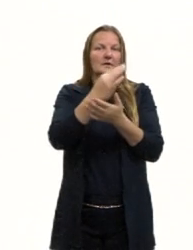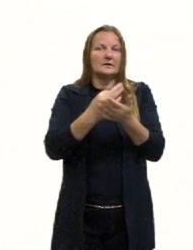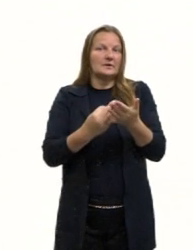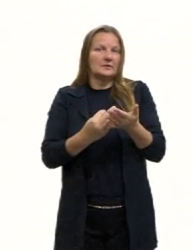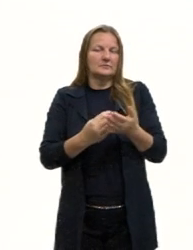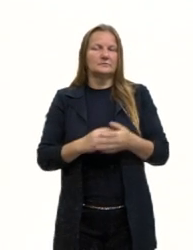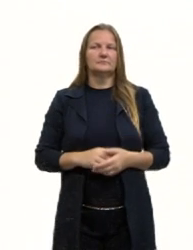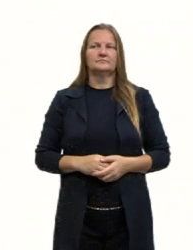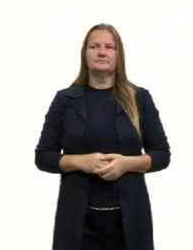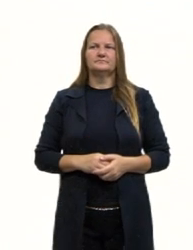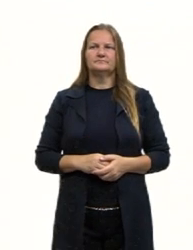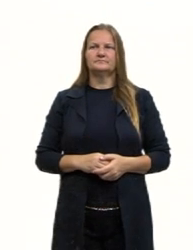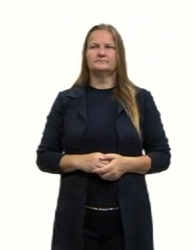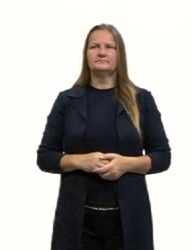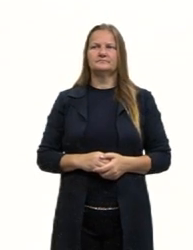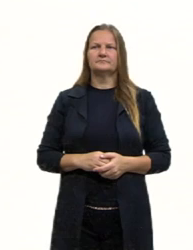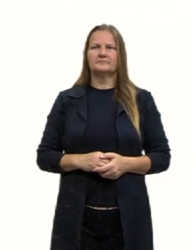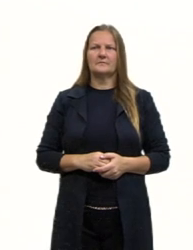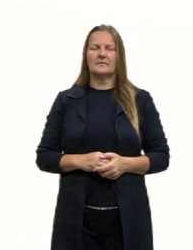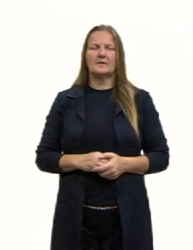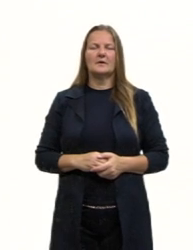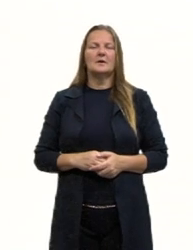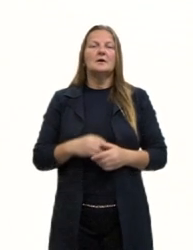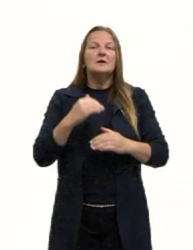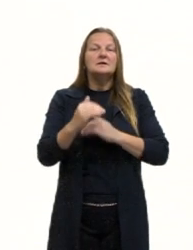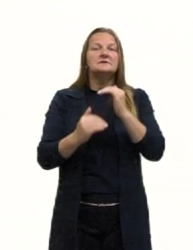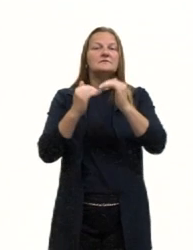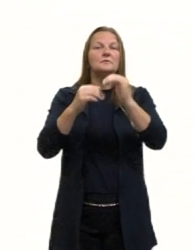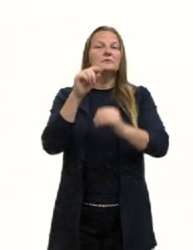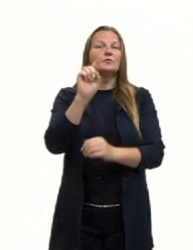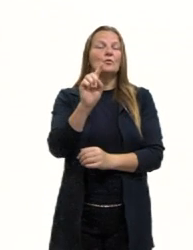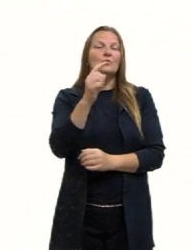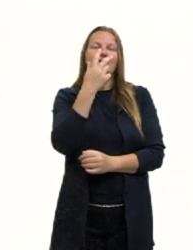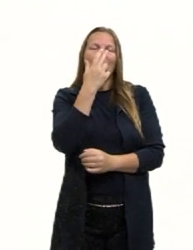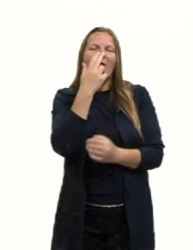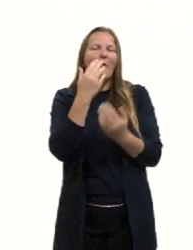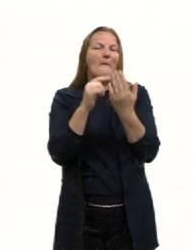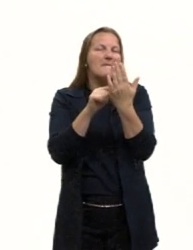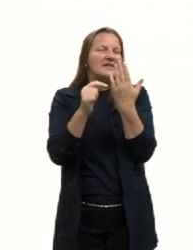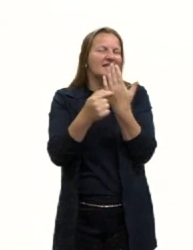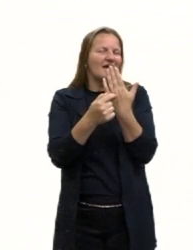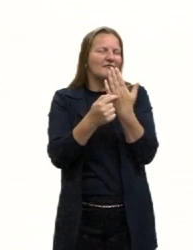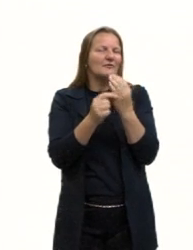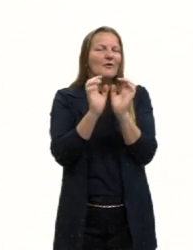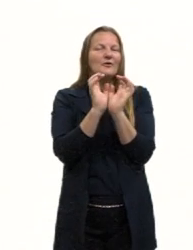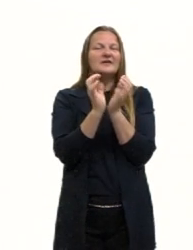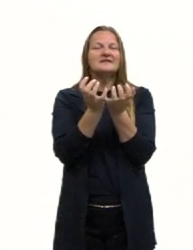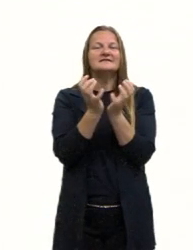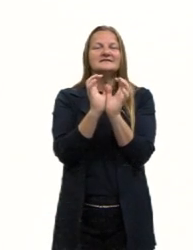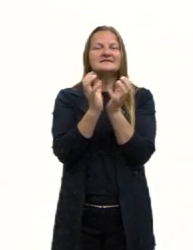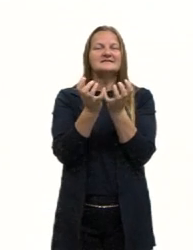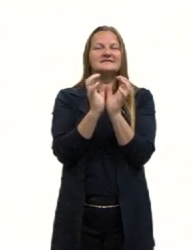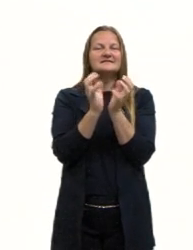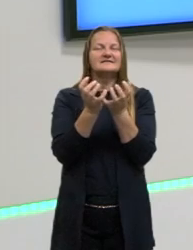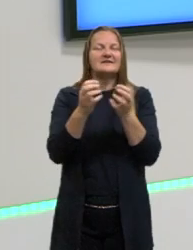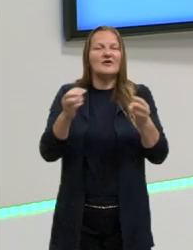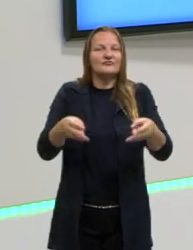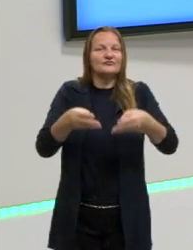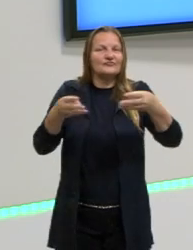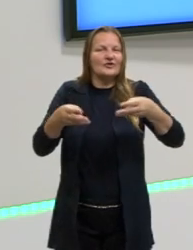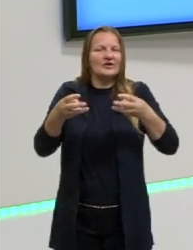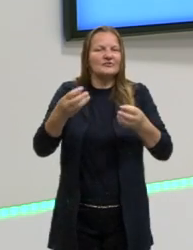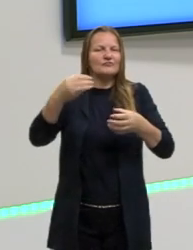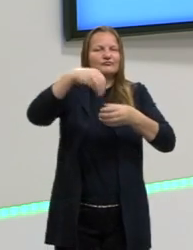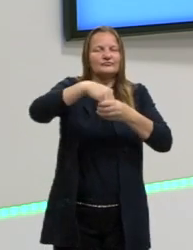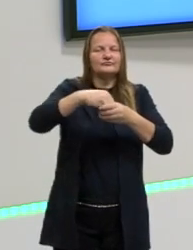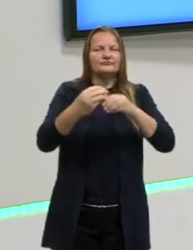aqui no desenvolvimento 1, você vai ter a salada no recheio desse teu sanduíche, que é o texto nota mil.